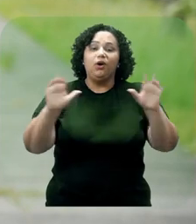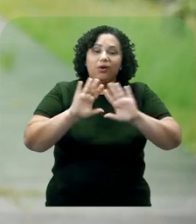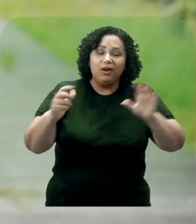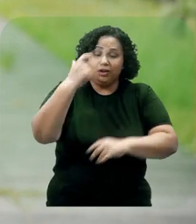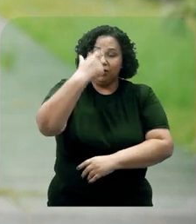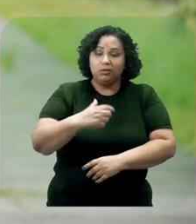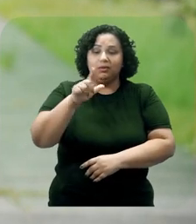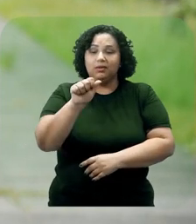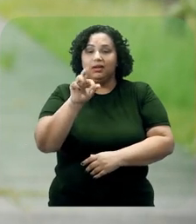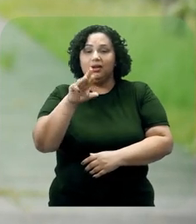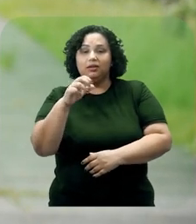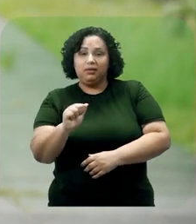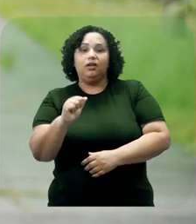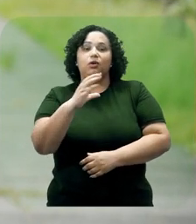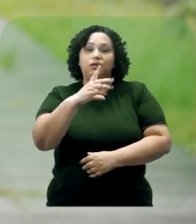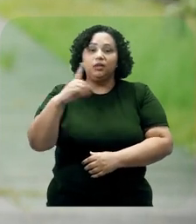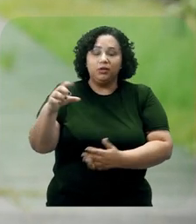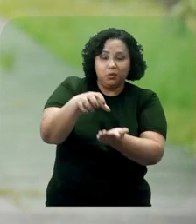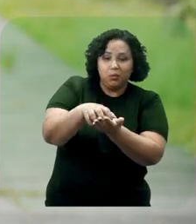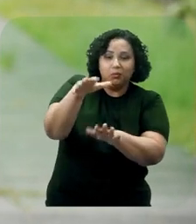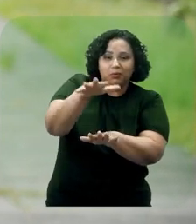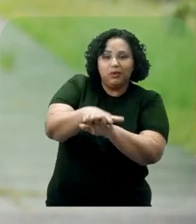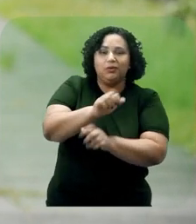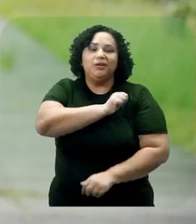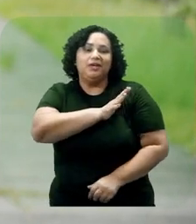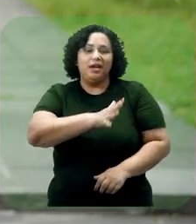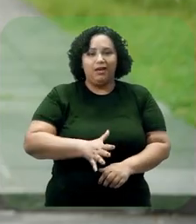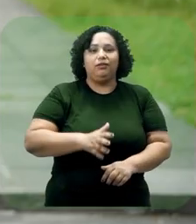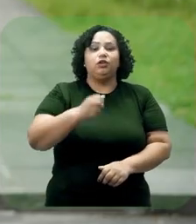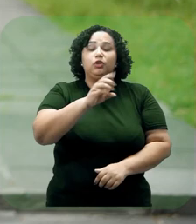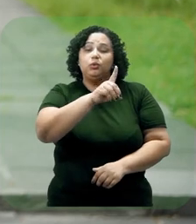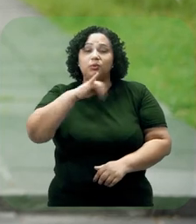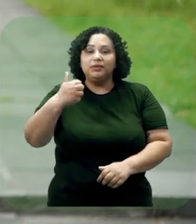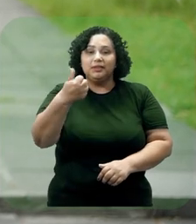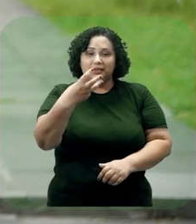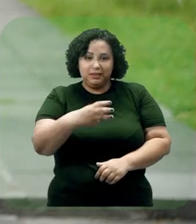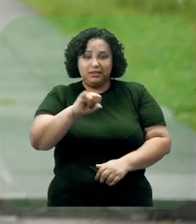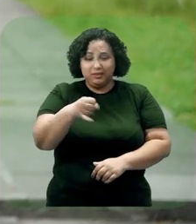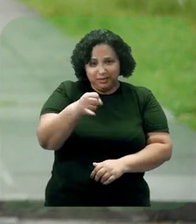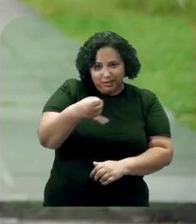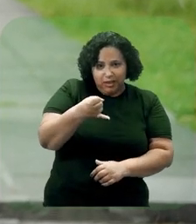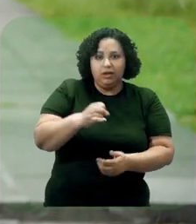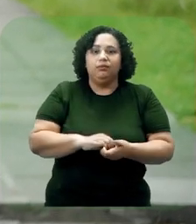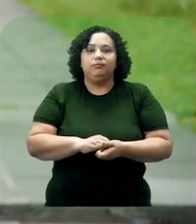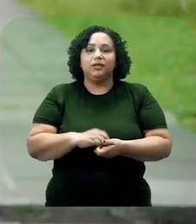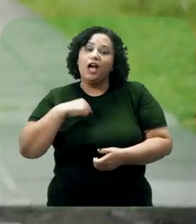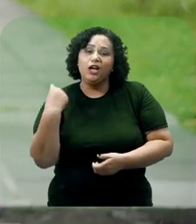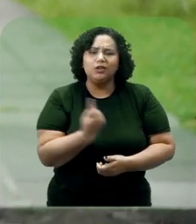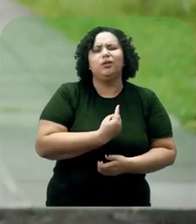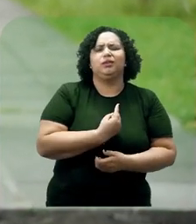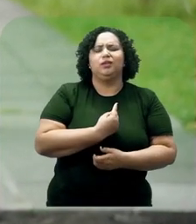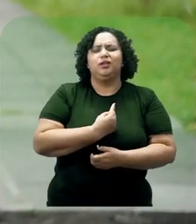Olá, eu sou Laura Silva, coordenadora de políticas inclusivas do IFPE. No último dia 13 de janeiro, a nossa comunidade foi